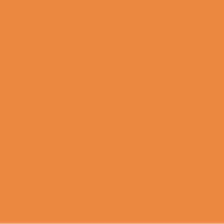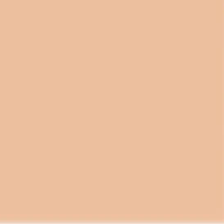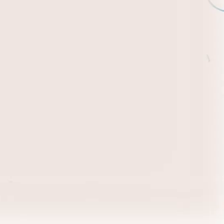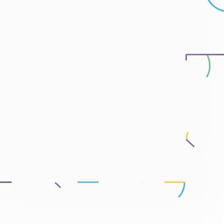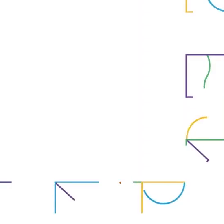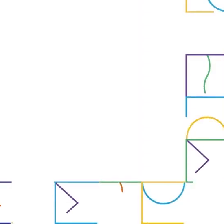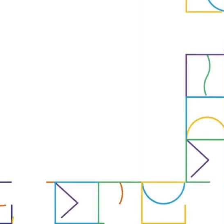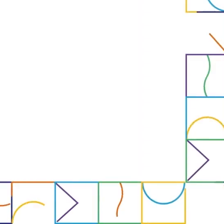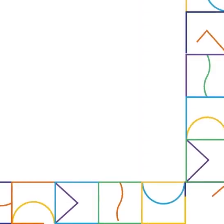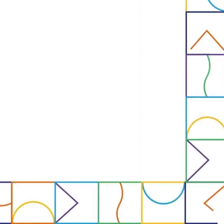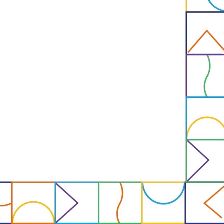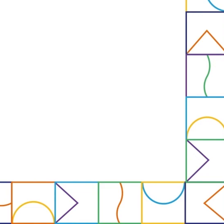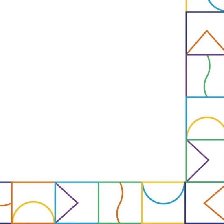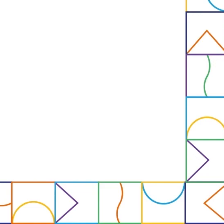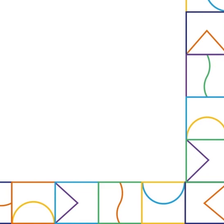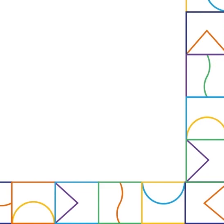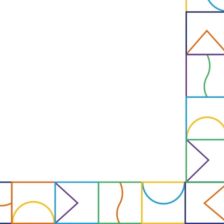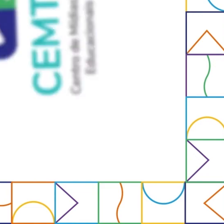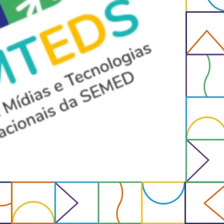Eba!